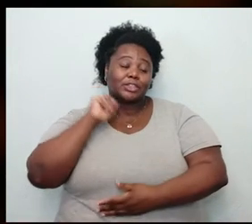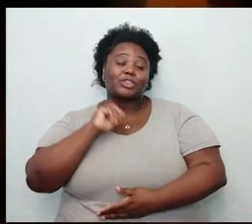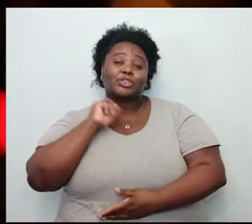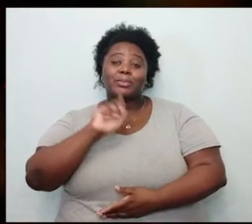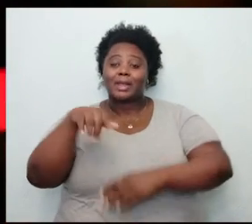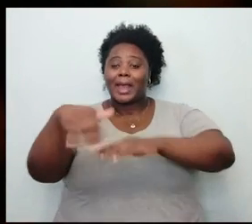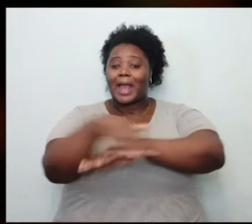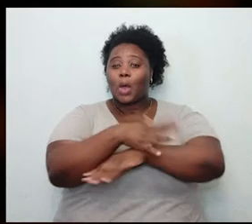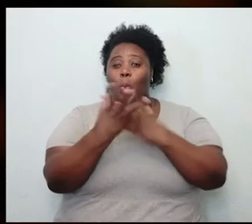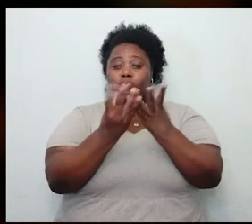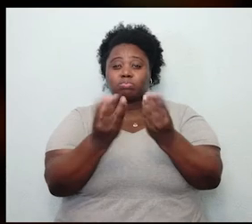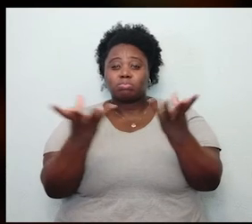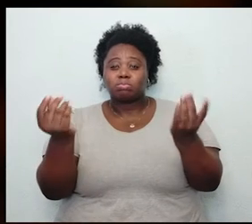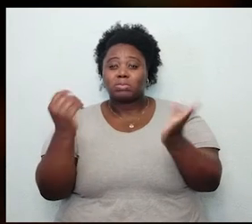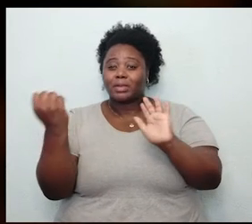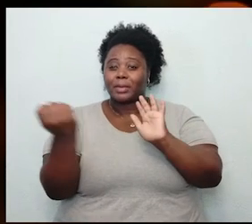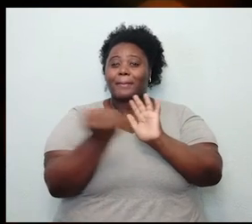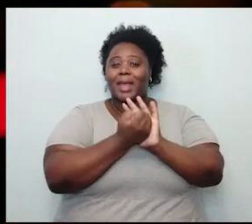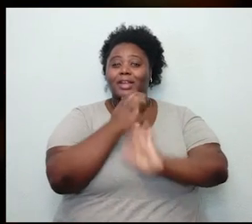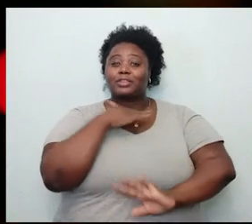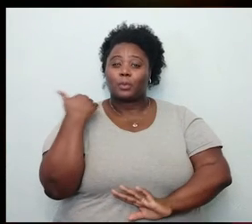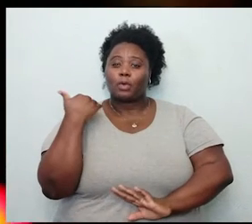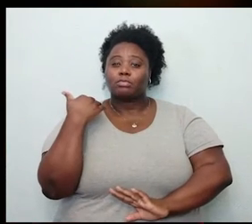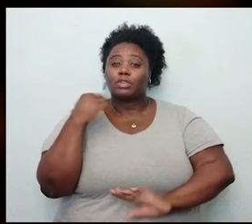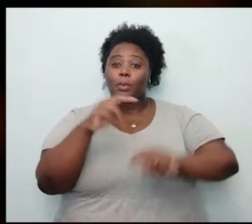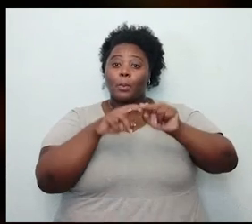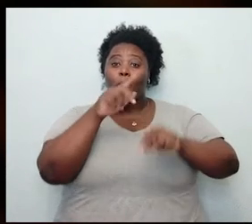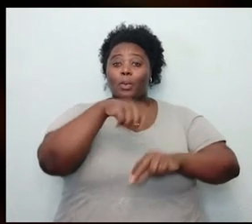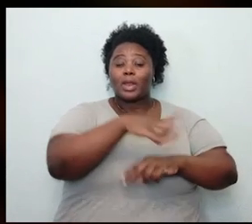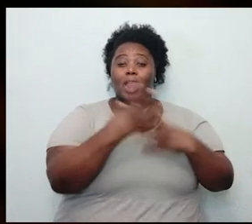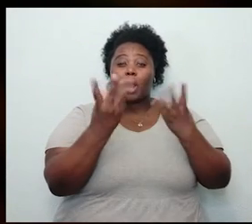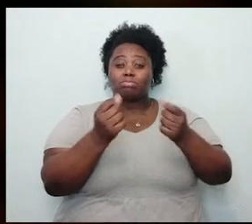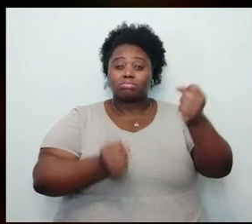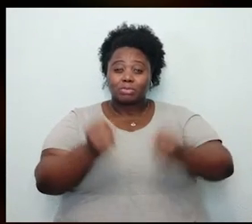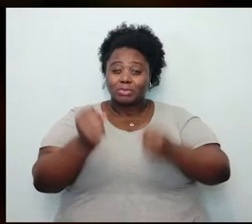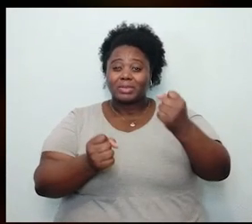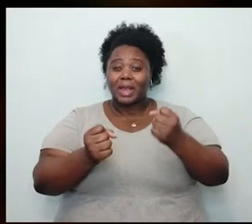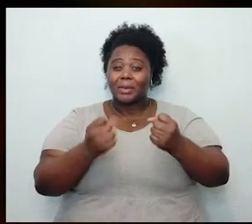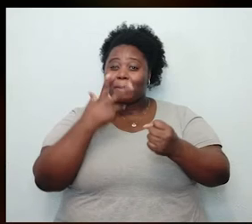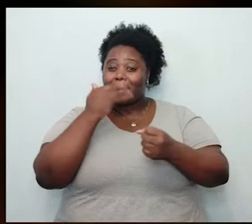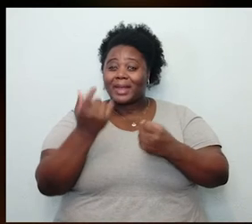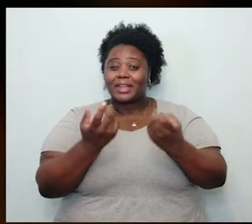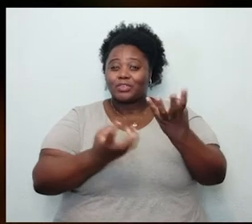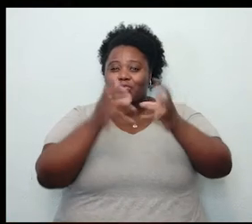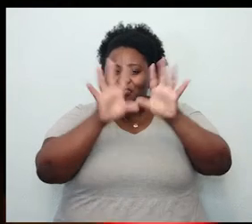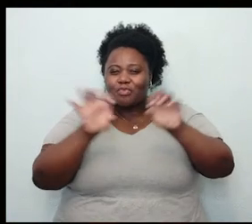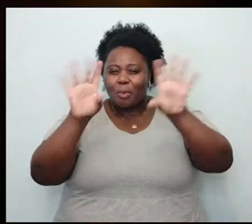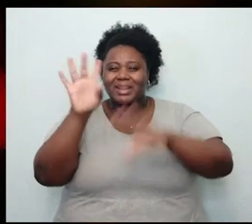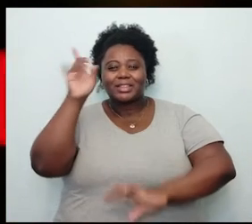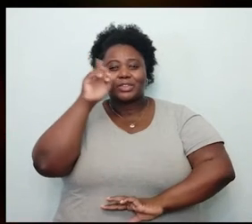Rua dentre as muitas marcas assassinas. Por elas, centenas de carros carbonizam todos os dias.